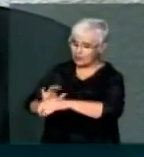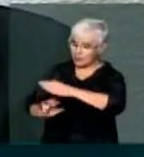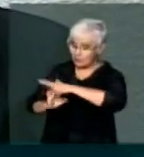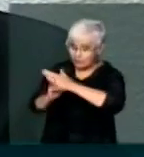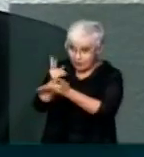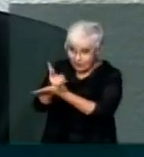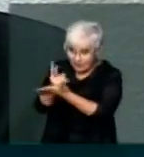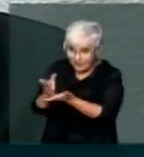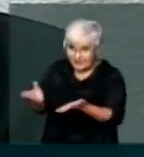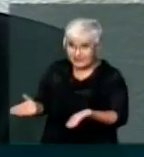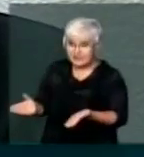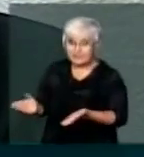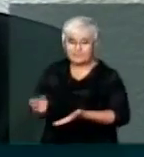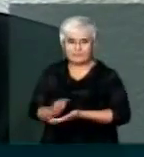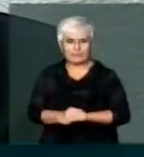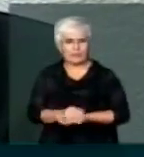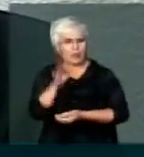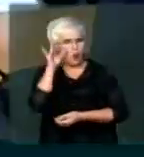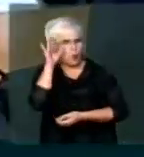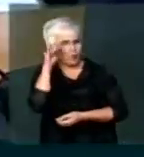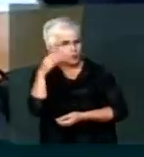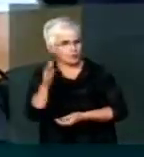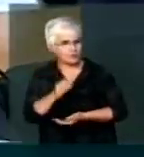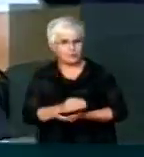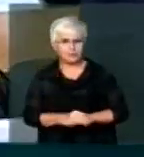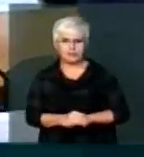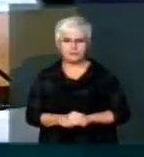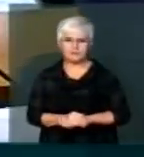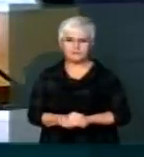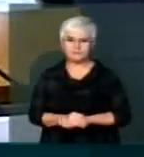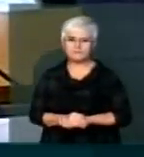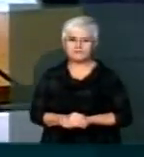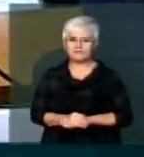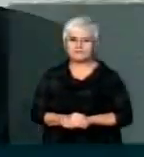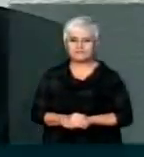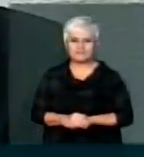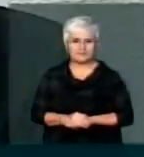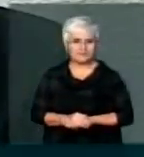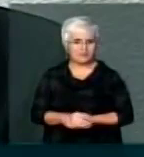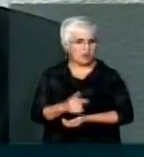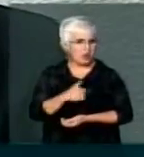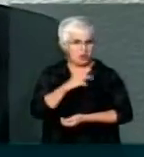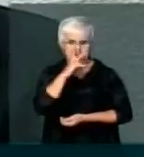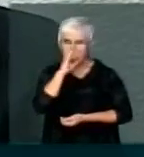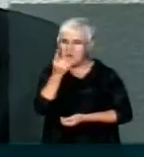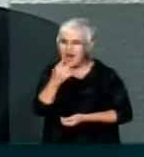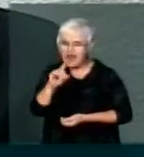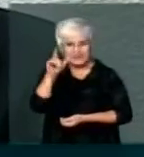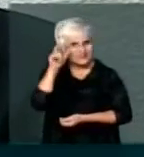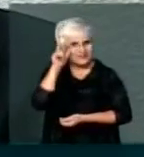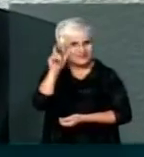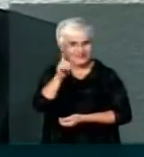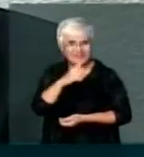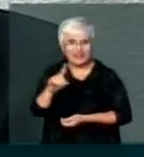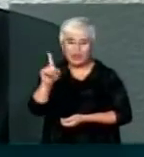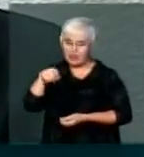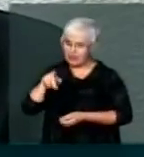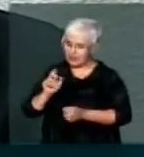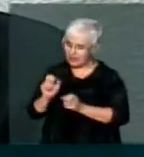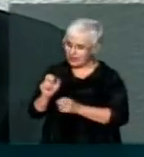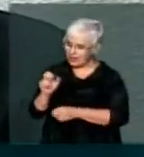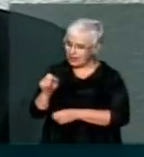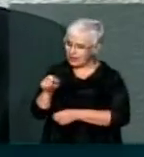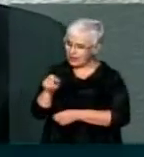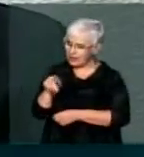porque é a propriedade da empresa. É, são coincidências. Não, não, eu não acho que seja coincidência. O apartamento